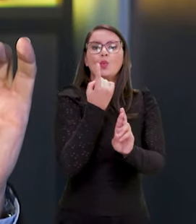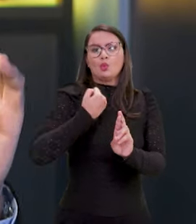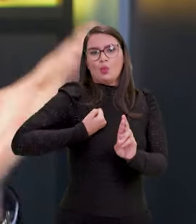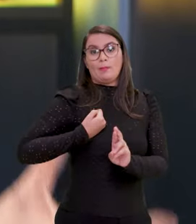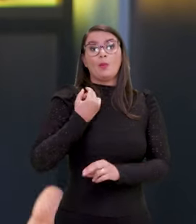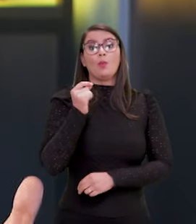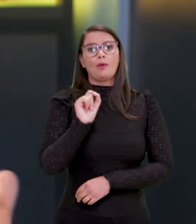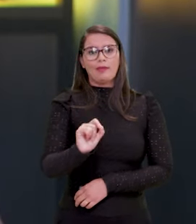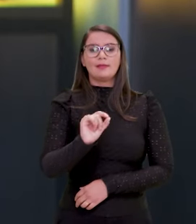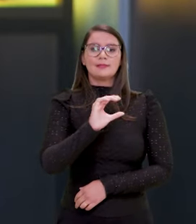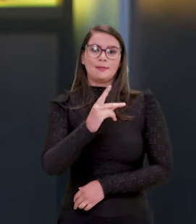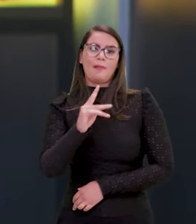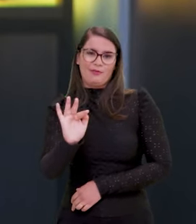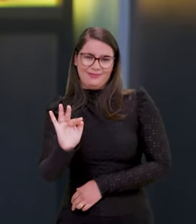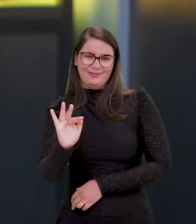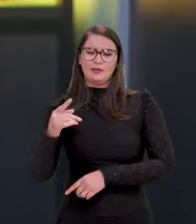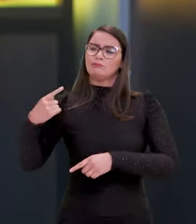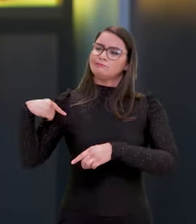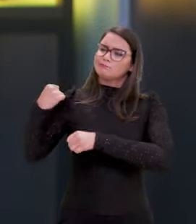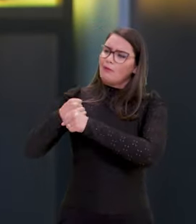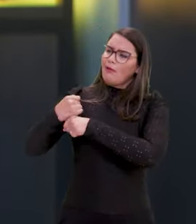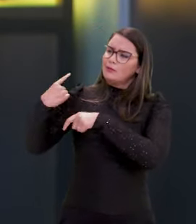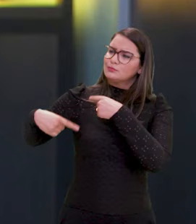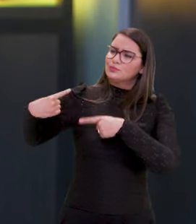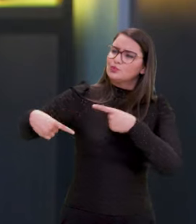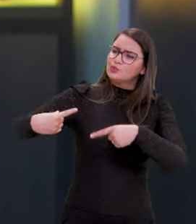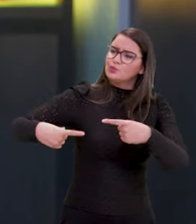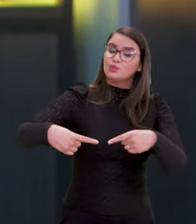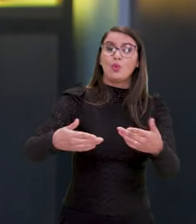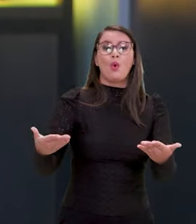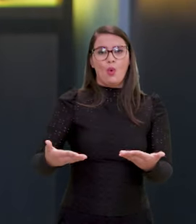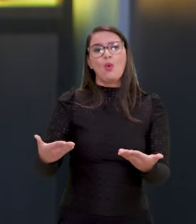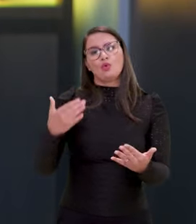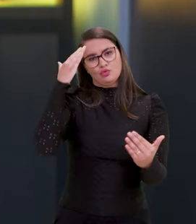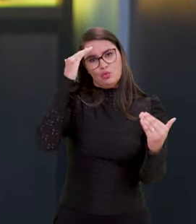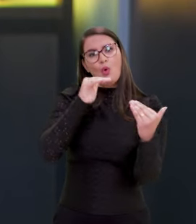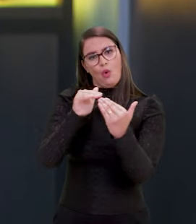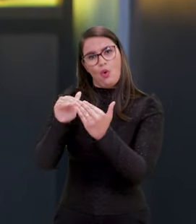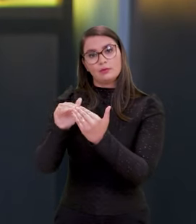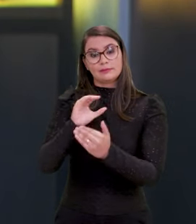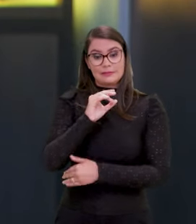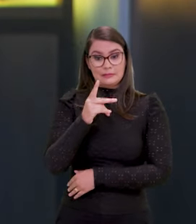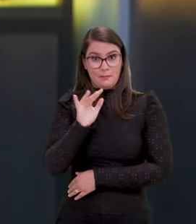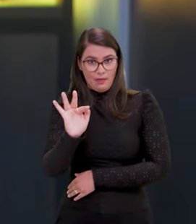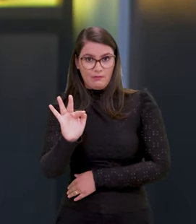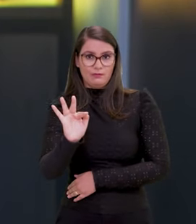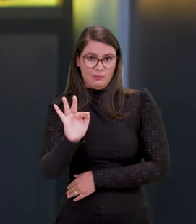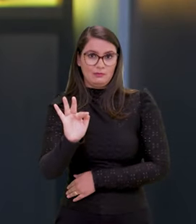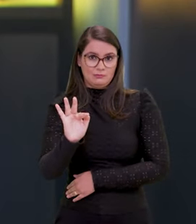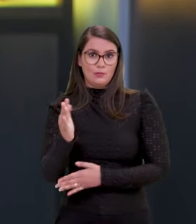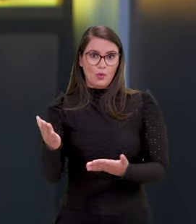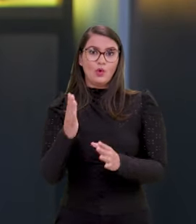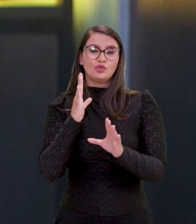único número, que é o CPF. Nessa discussão, durante anos, persistiu. Hoje a gente tem um consenso, o CPF é. Hoje nós